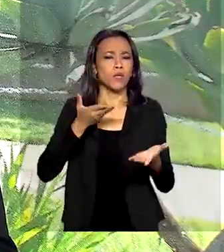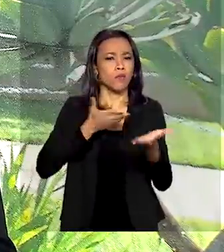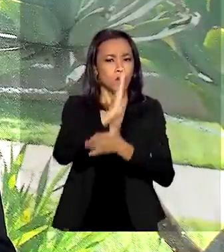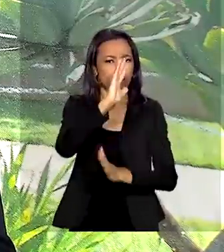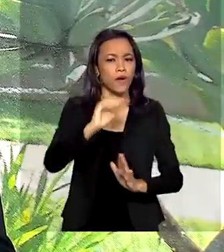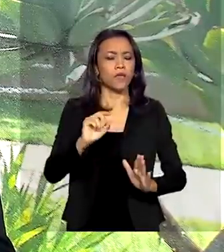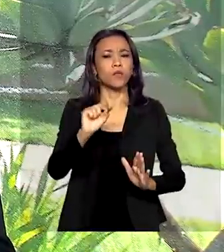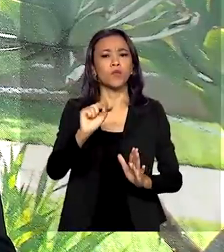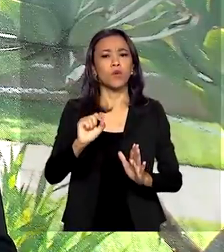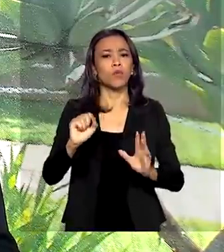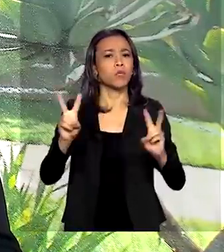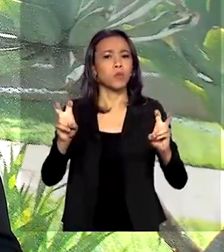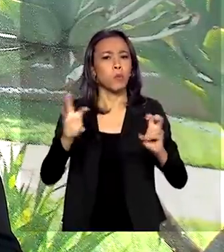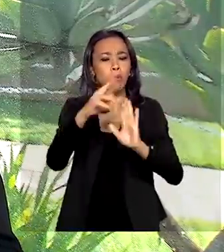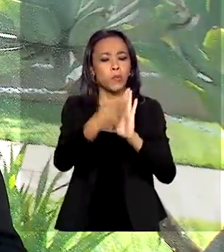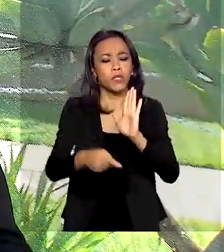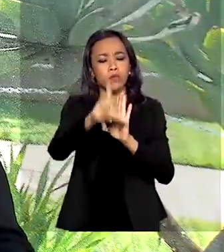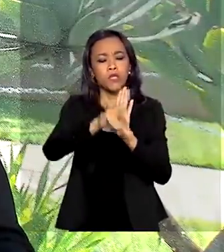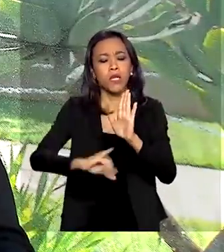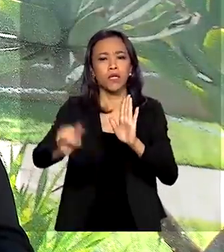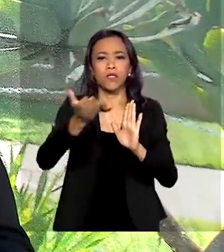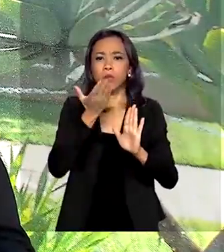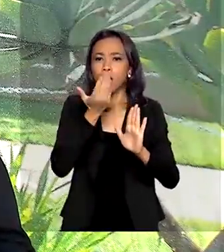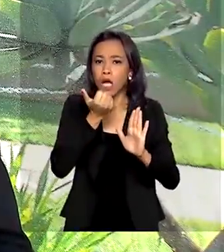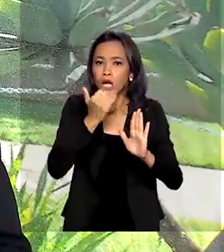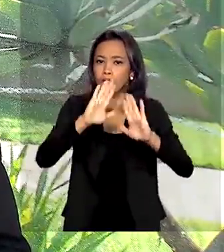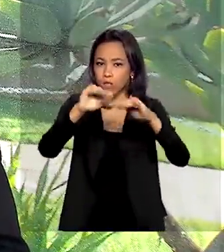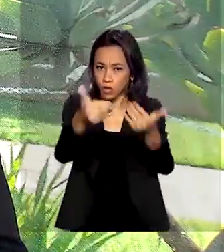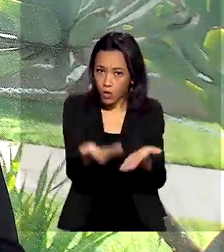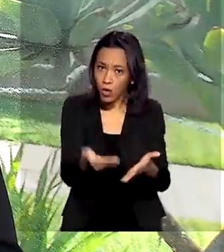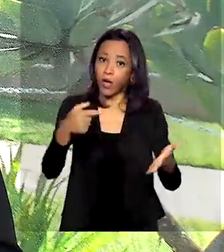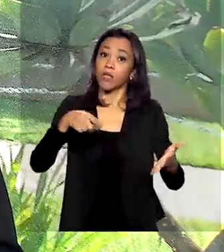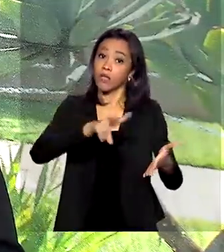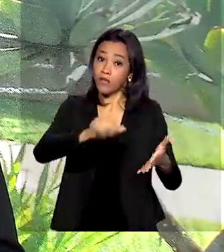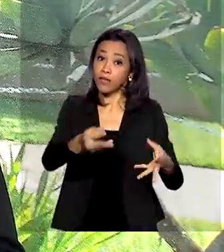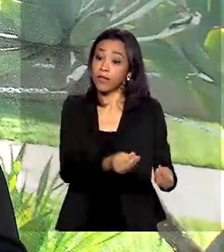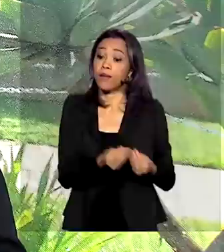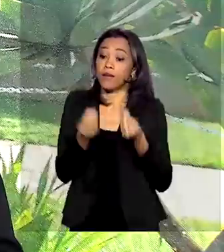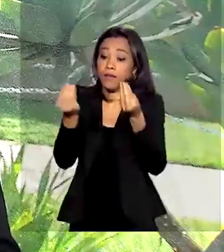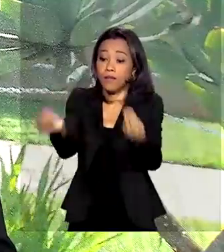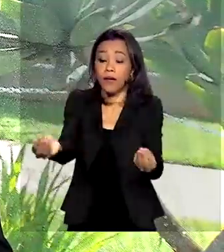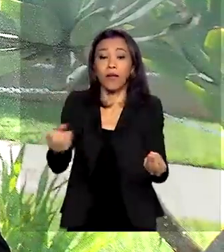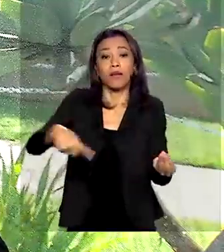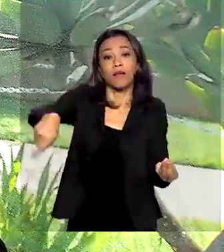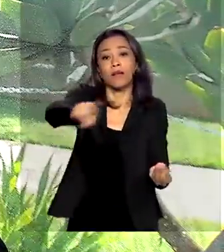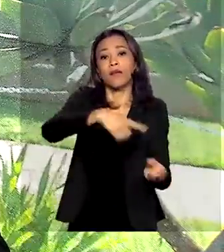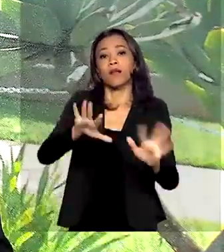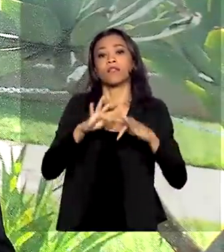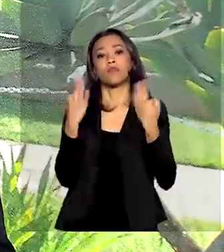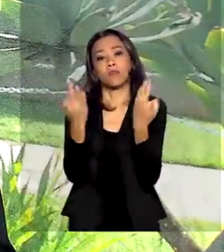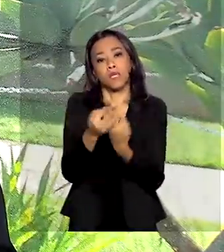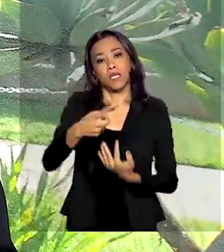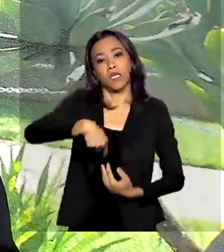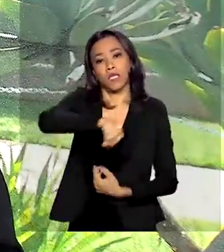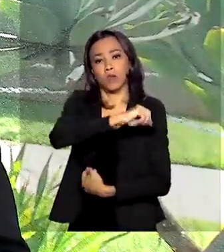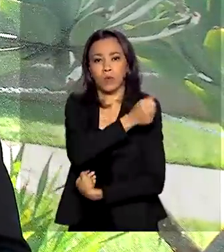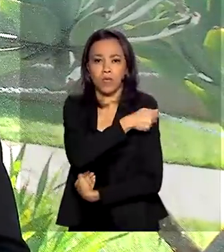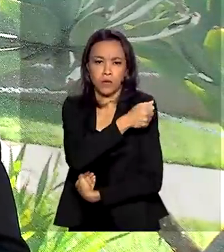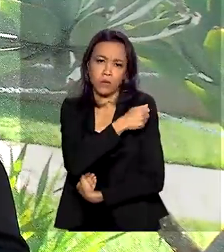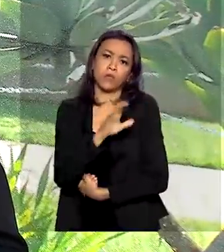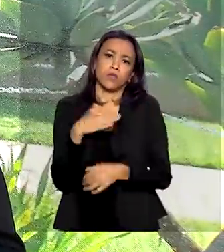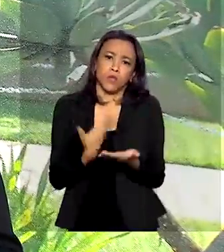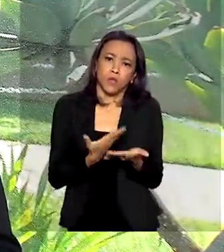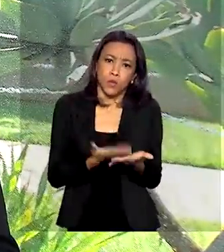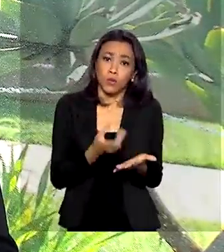sobre merenda escolar. Os alimentos devem ser entregues diretamente às famílias dos estudantes da rede pública